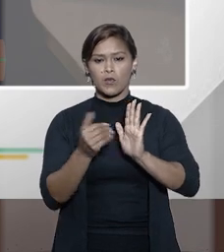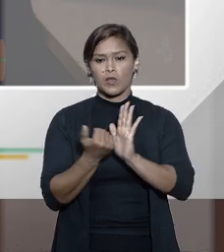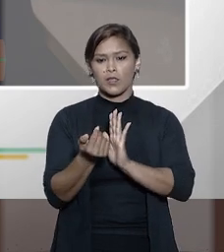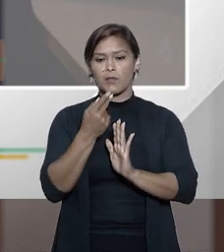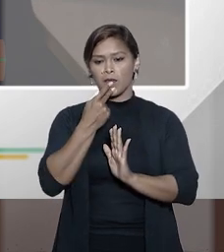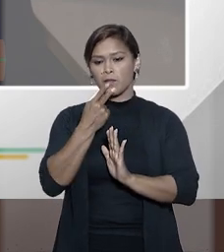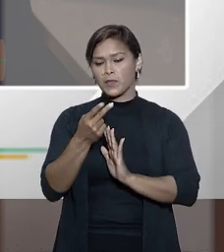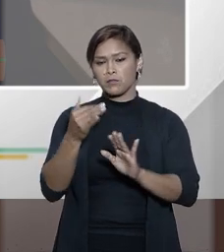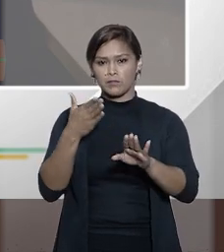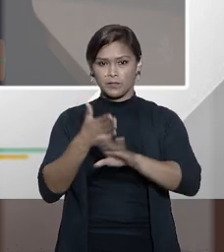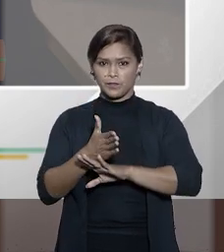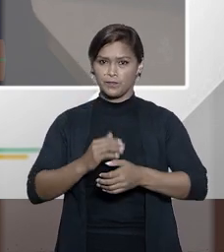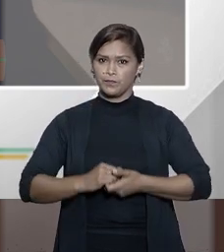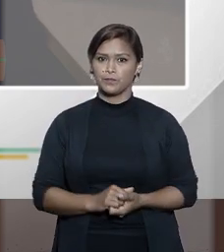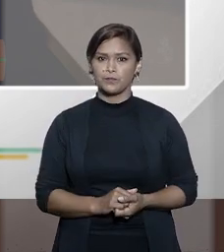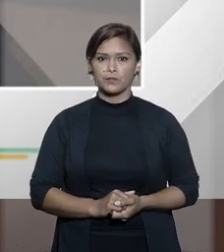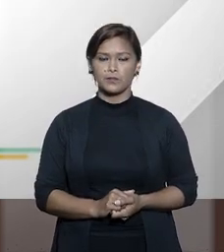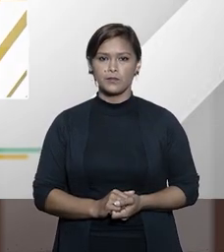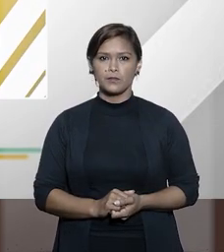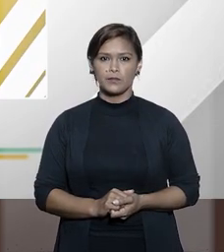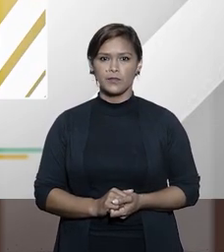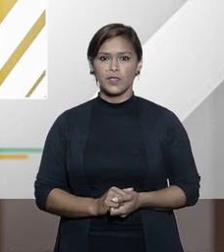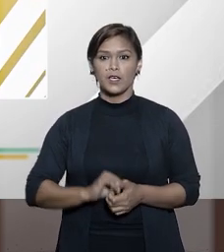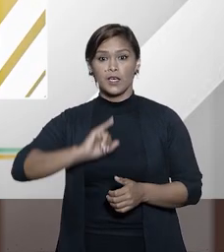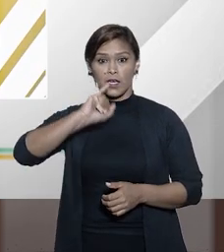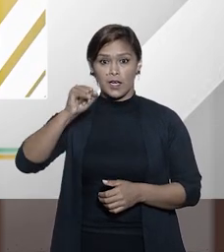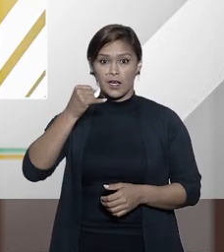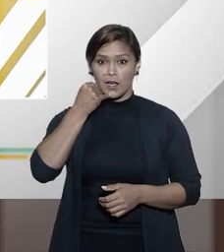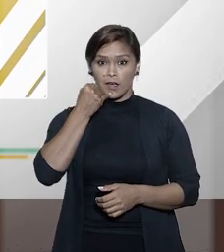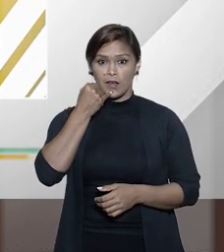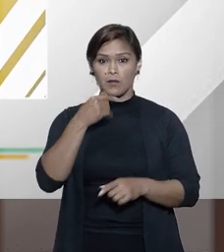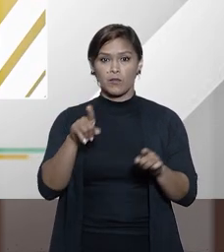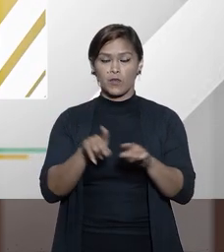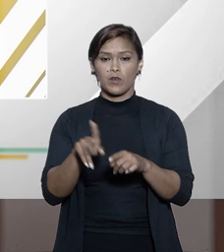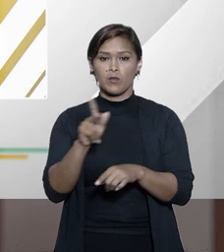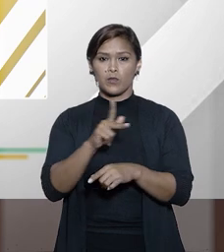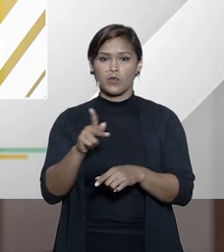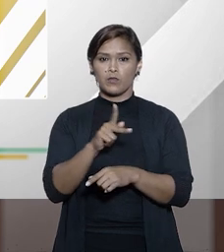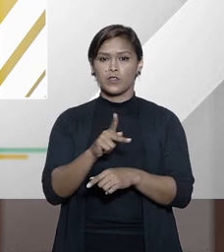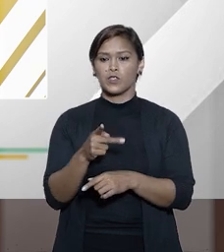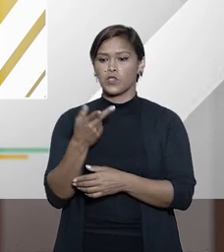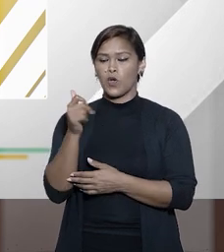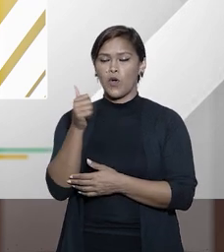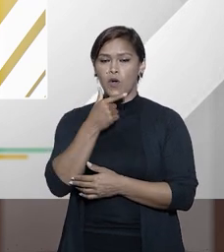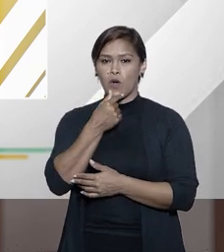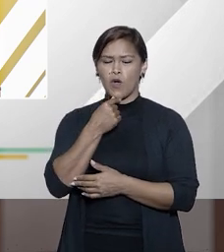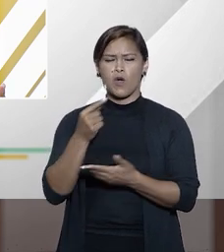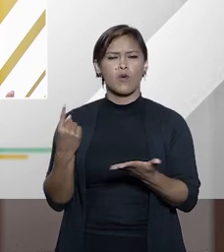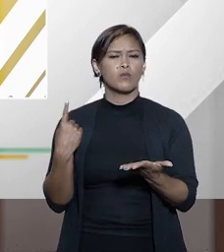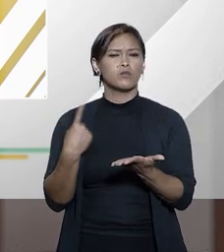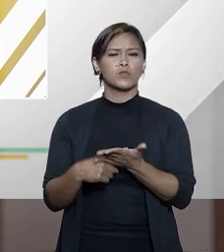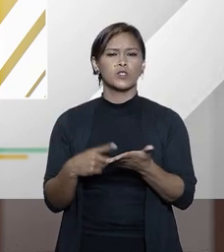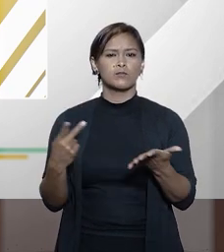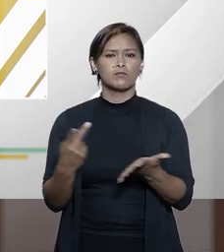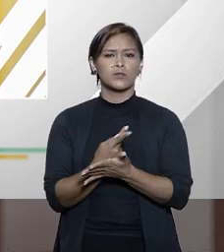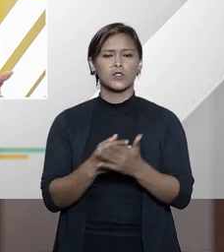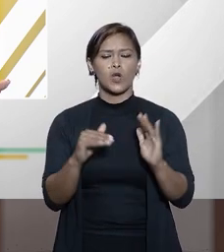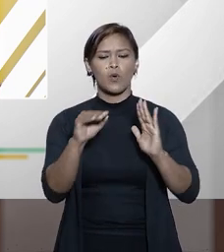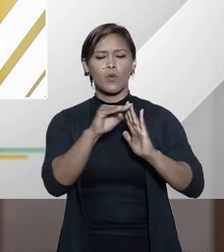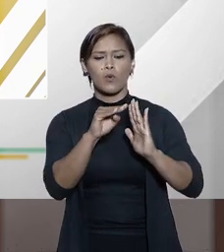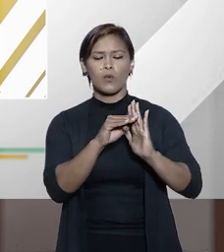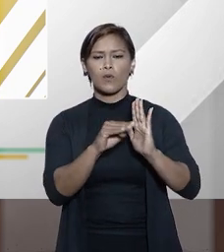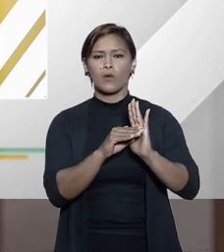na minha primeira intervenção. Aproveitando ainda com o senhor, professor Vladimir, onde é que deve ocorrer o